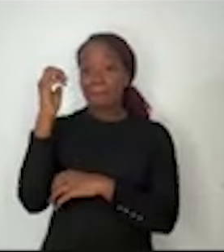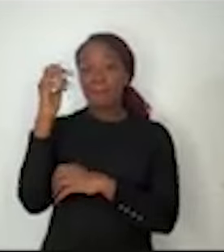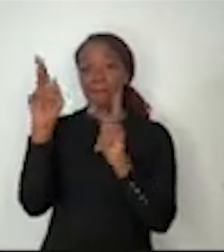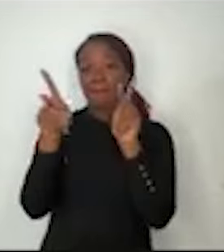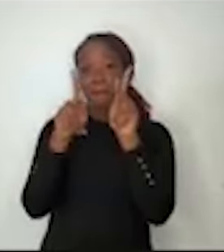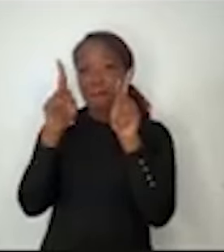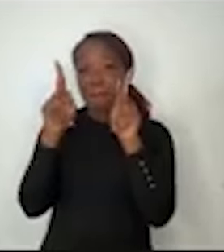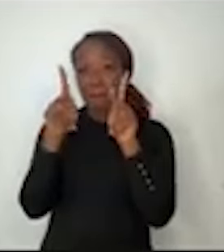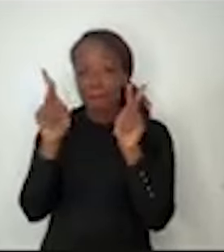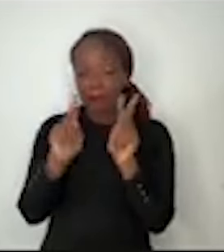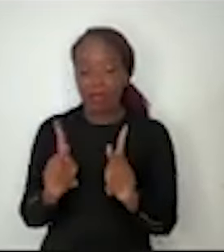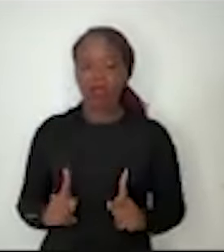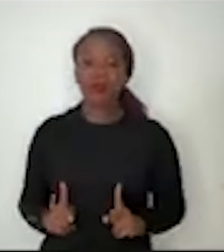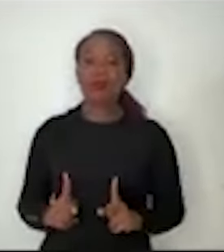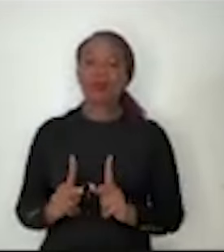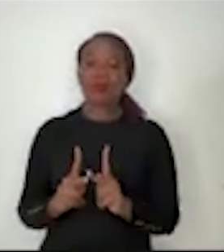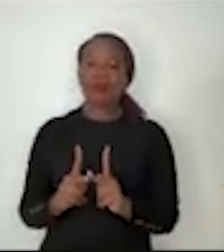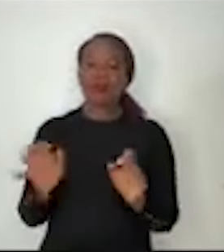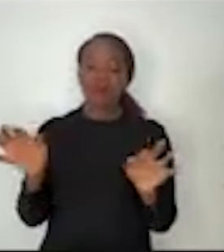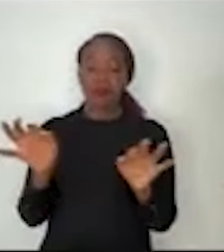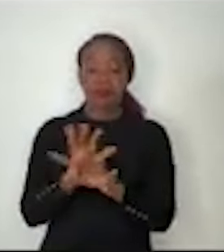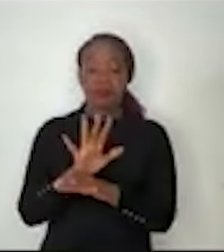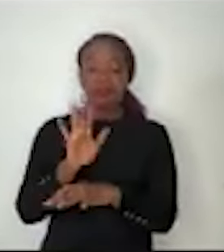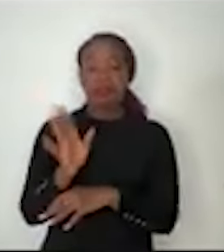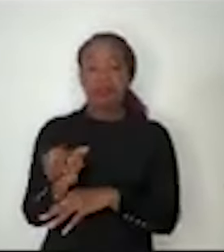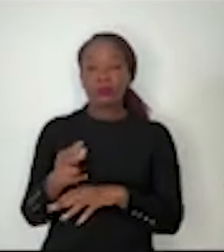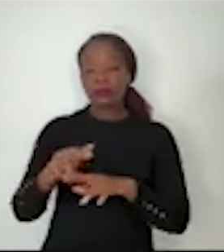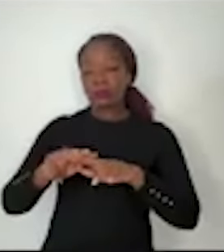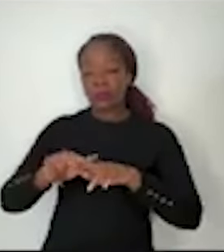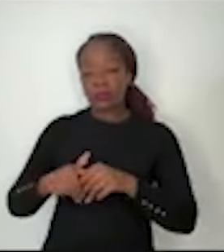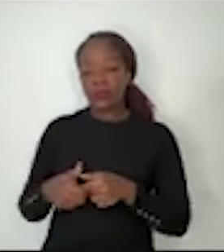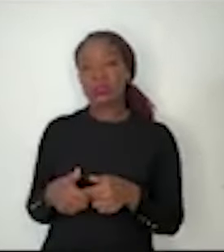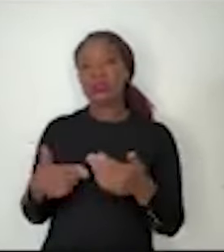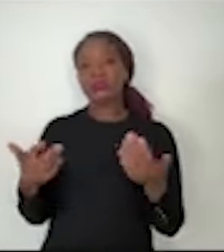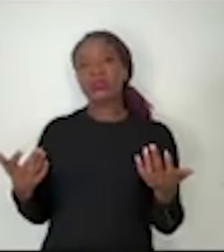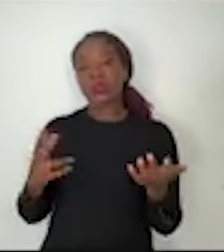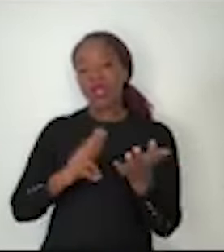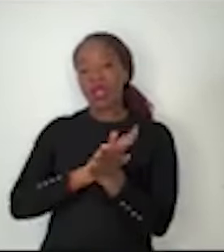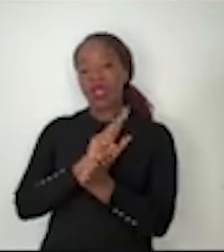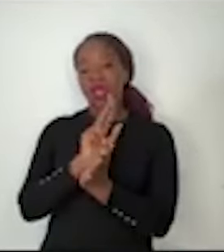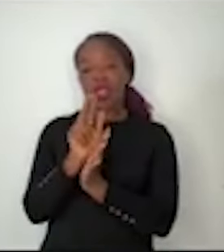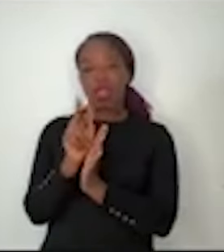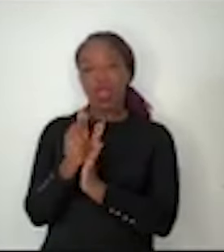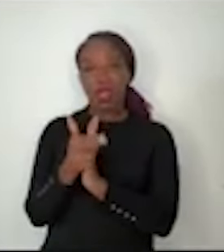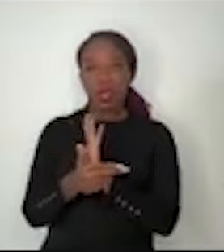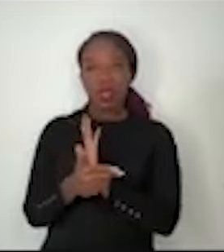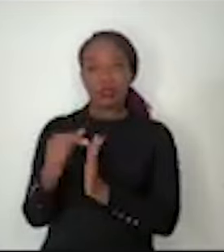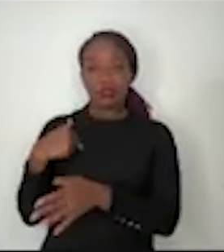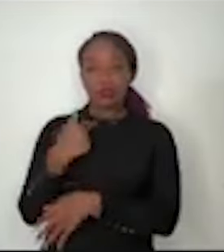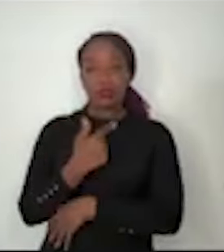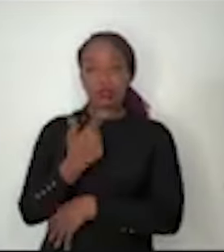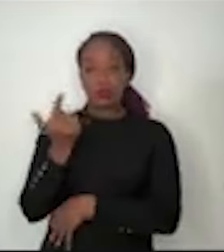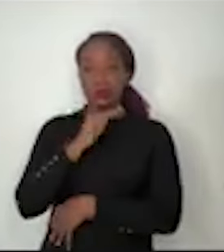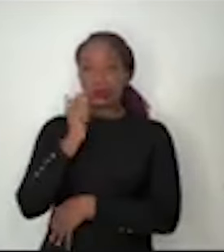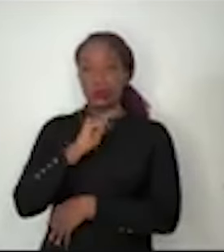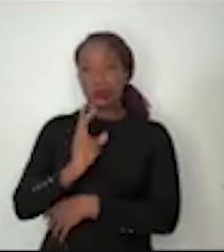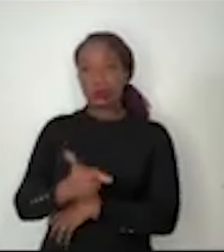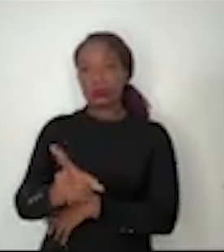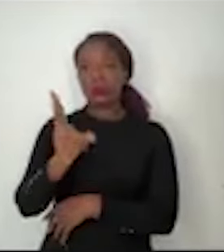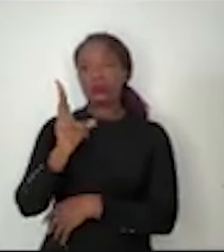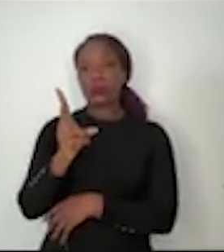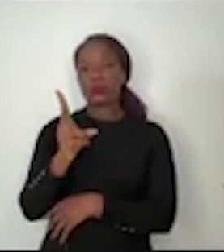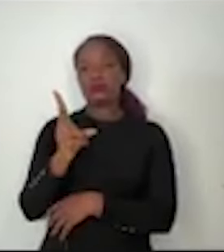fronteiras consolidadas e, portanto, por todas essas razões, continuamos a ser um grande atrativo para